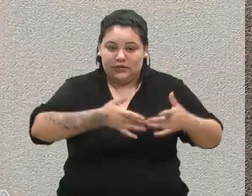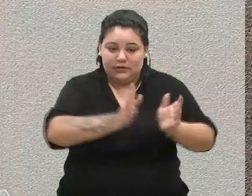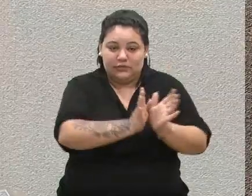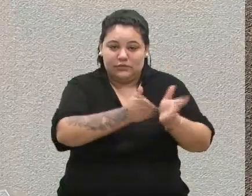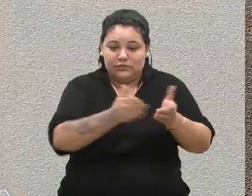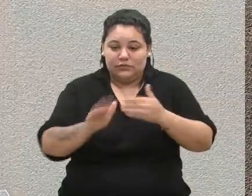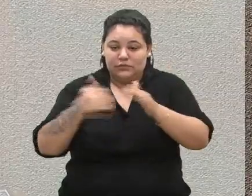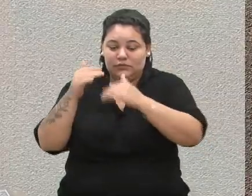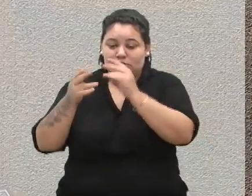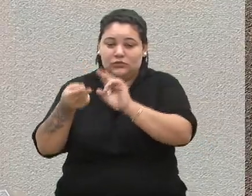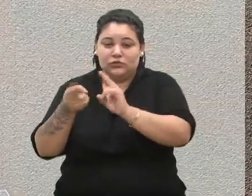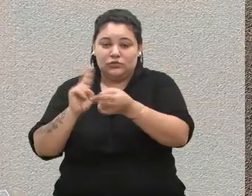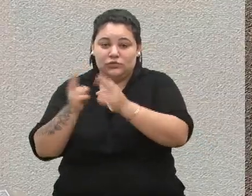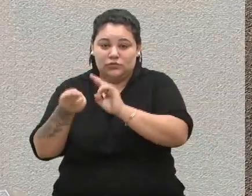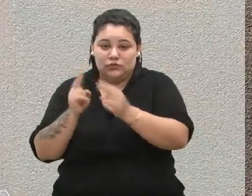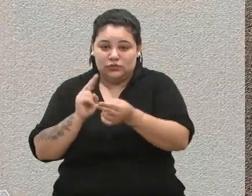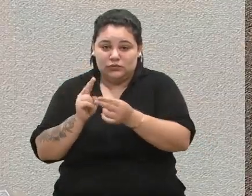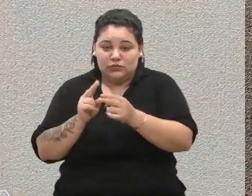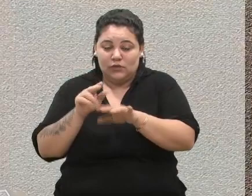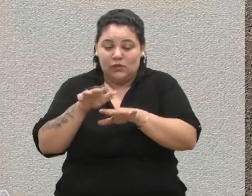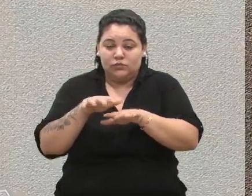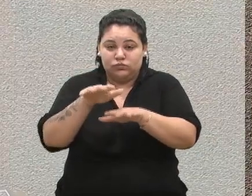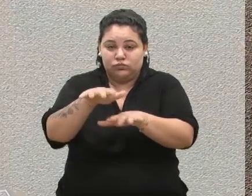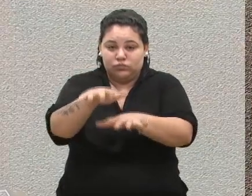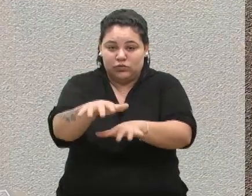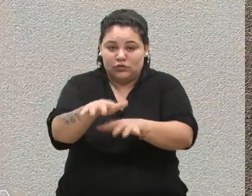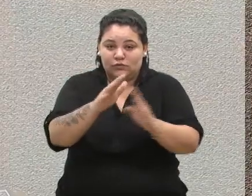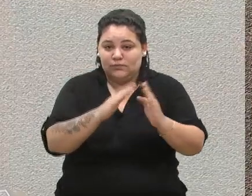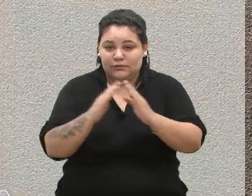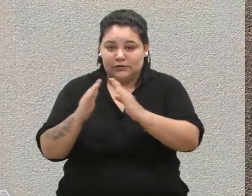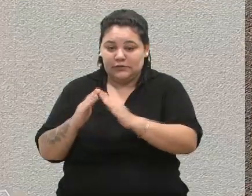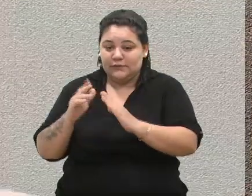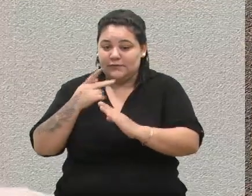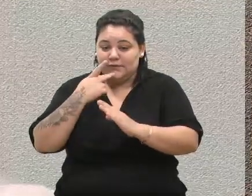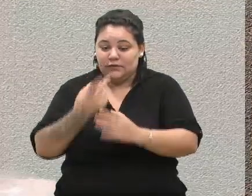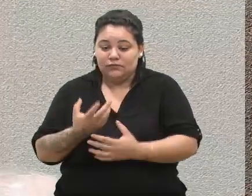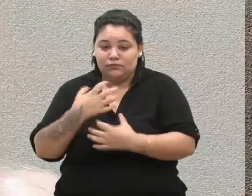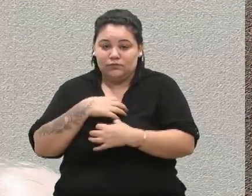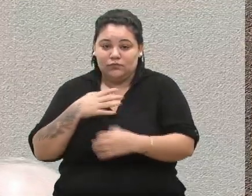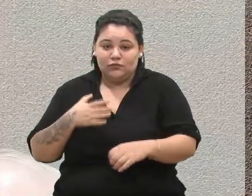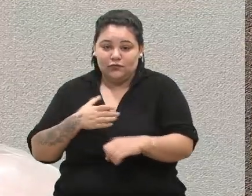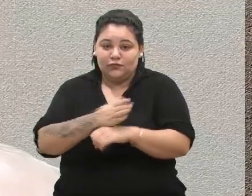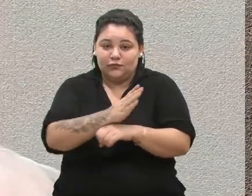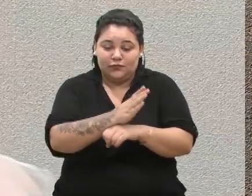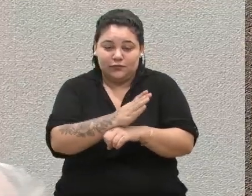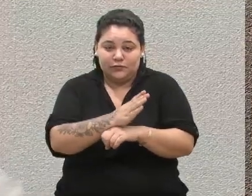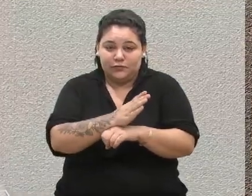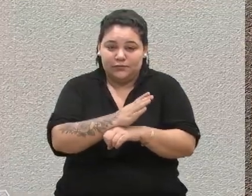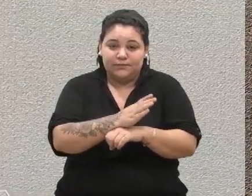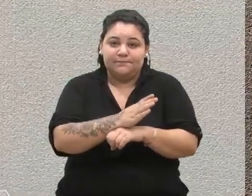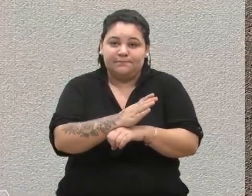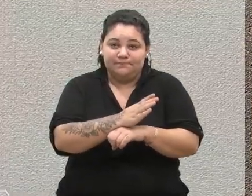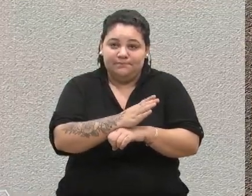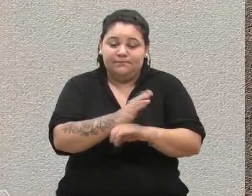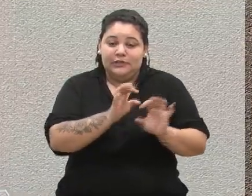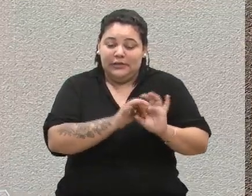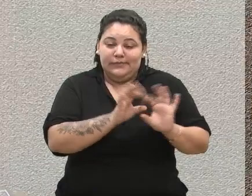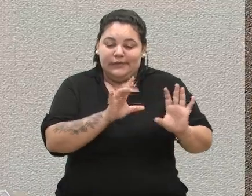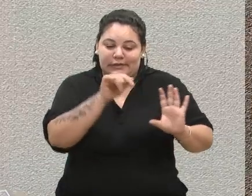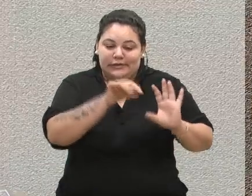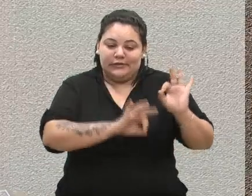Desenvolvimento Urbano, Transporte e Habitação se manifesta de forma favorável à aprovação do presente projeto.